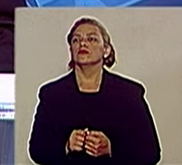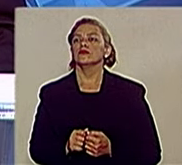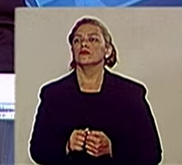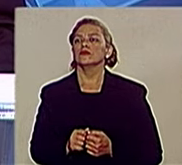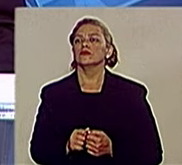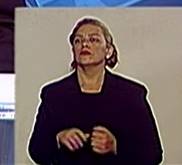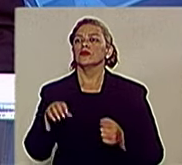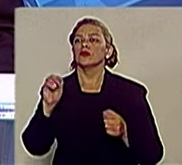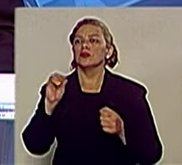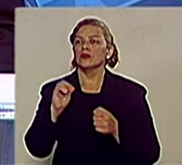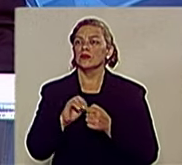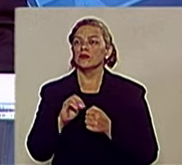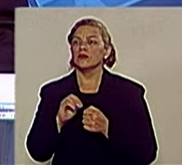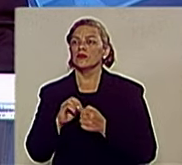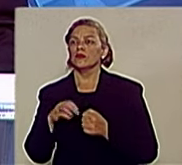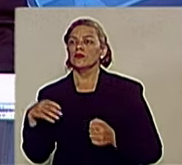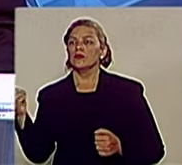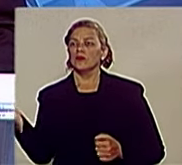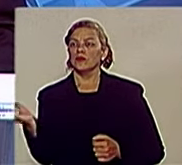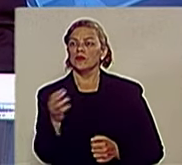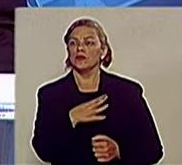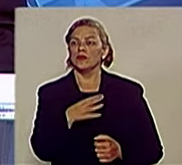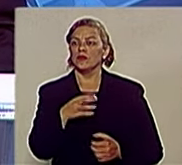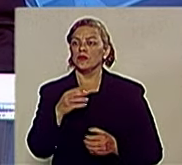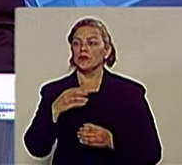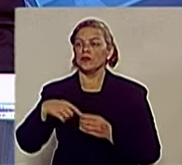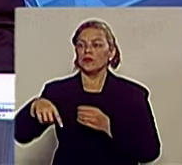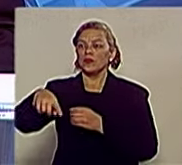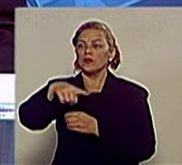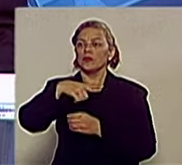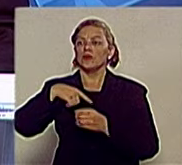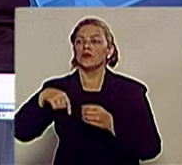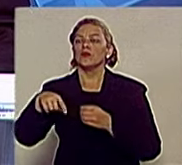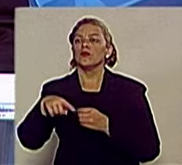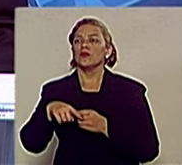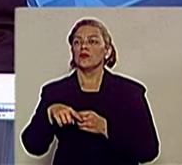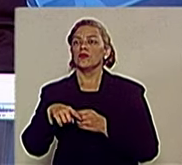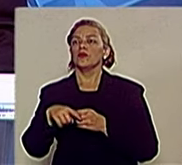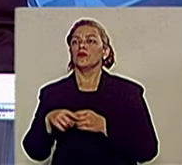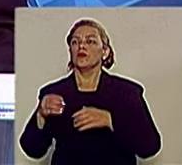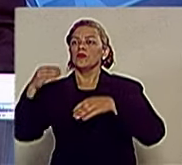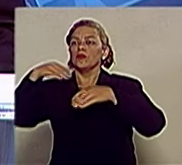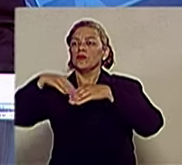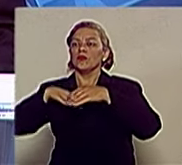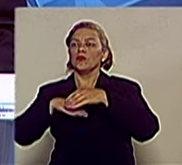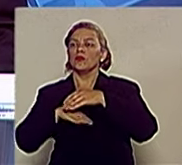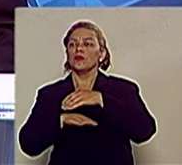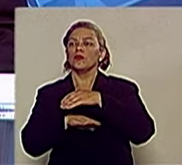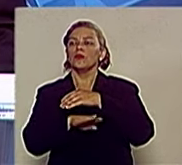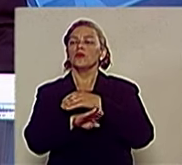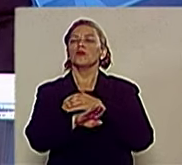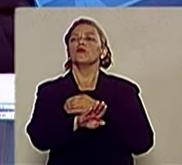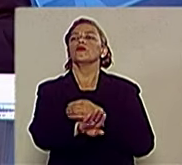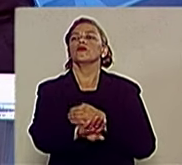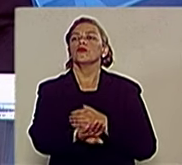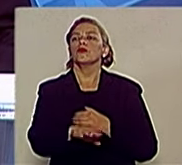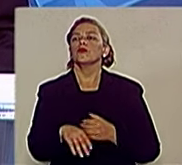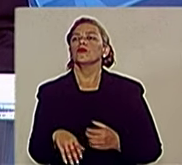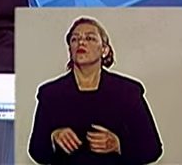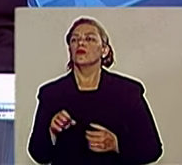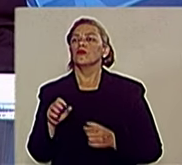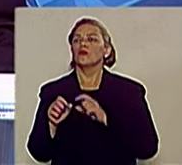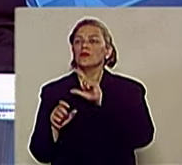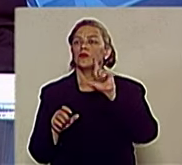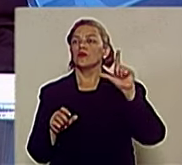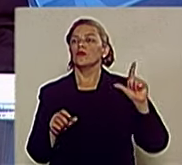fazer a nova rotatória do gás, uma solução de uma passagem subterrânea na rotatória do gás na região